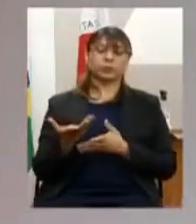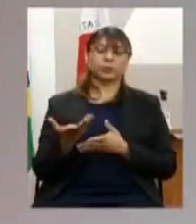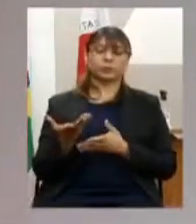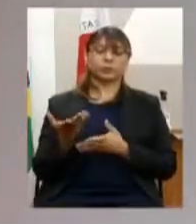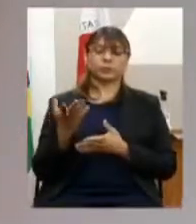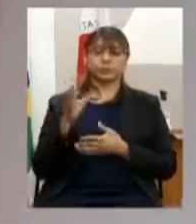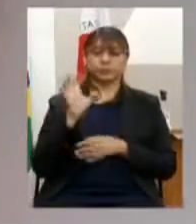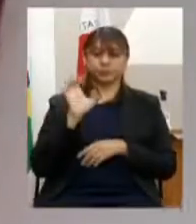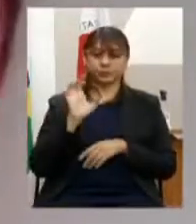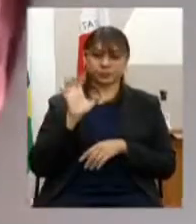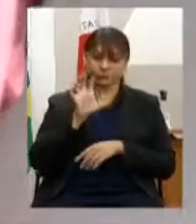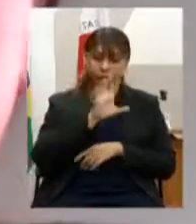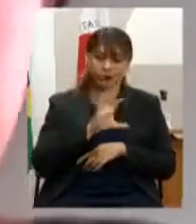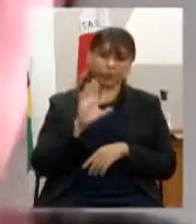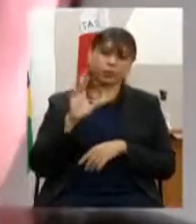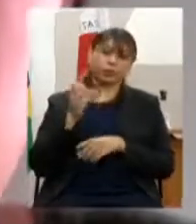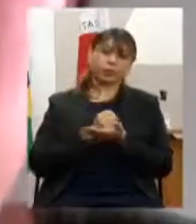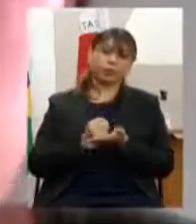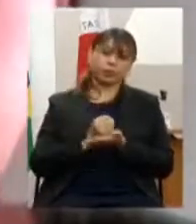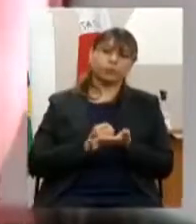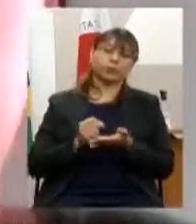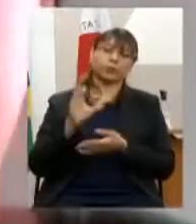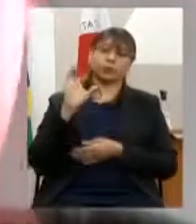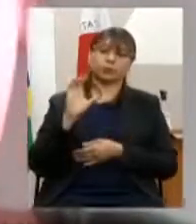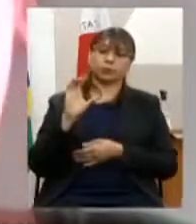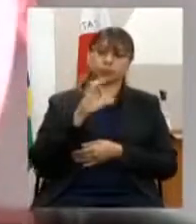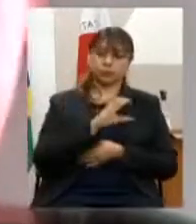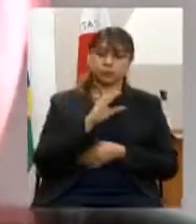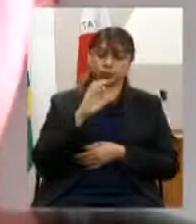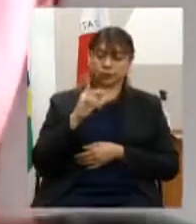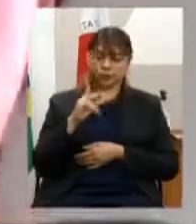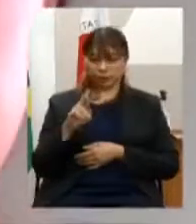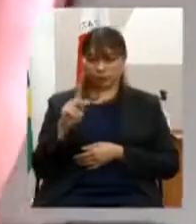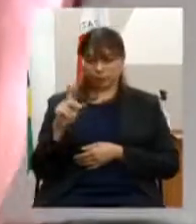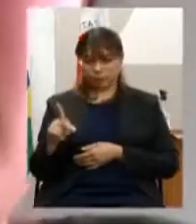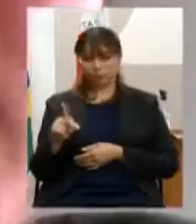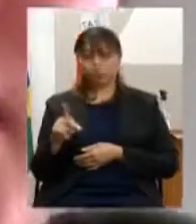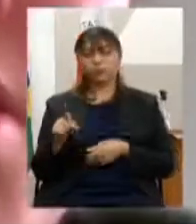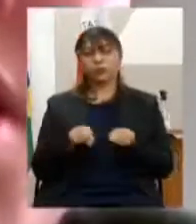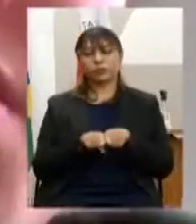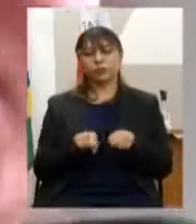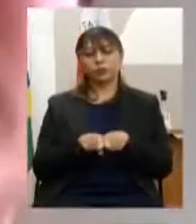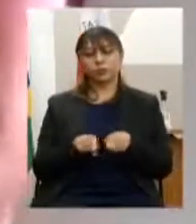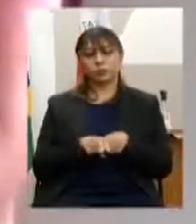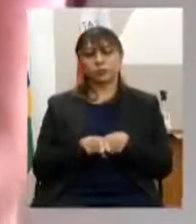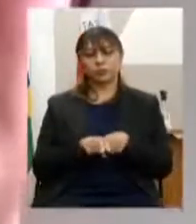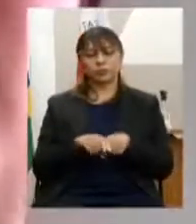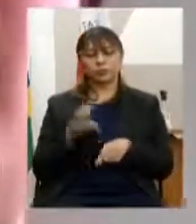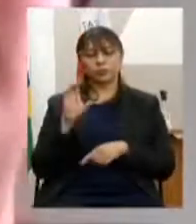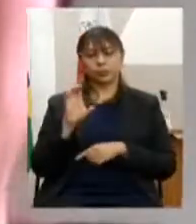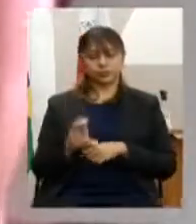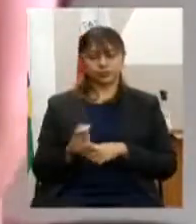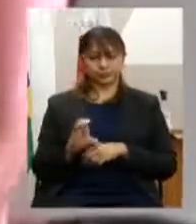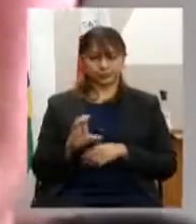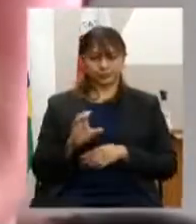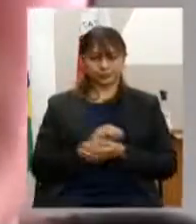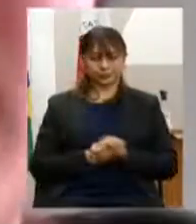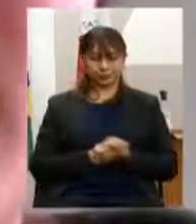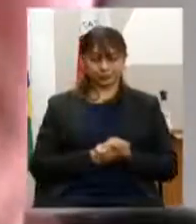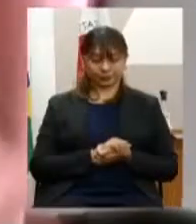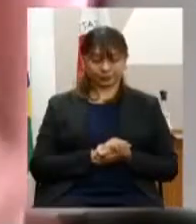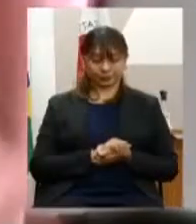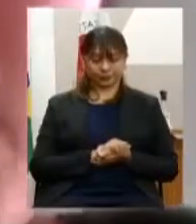MG conselho regional de psicologia CRPMG conselho regional de serviço social de minas gerais CRES MG